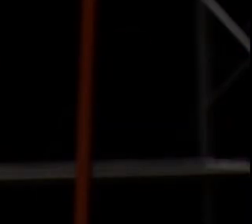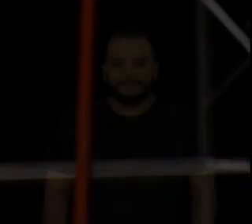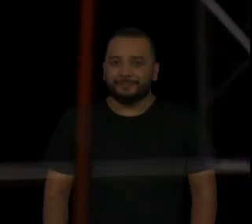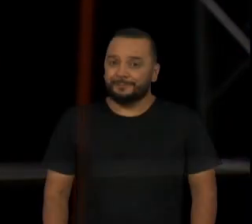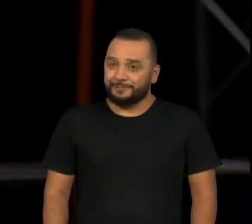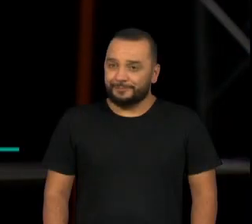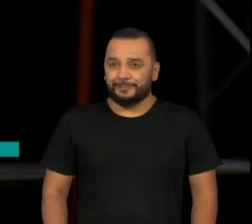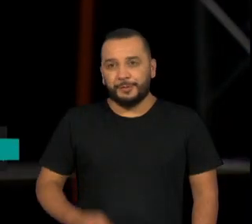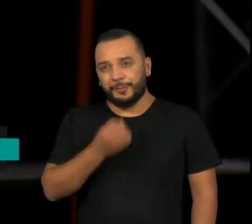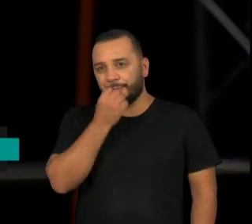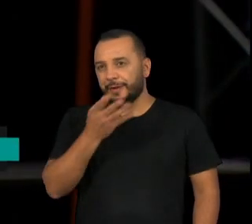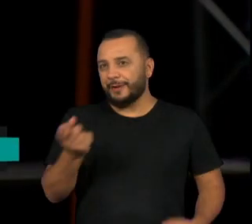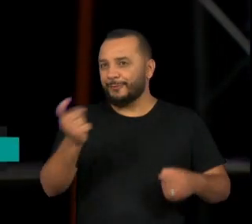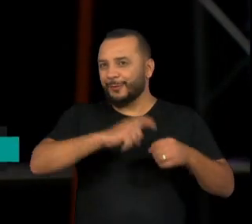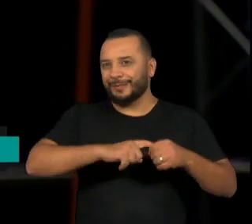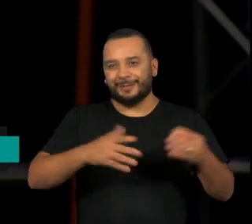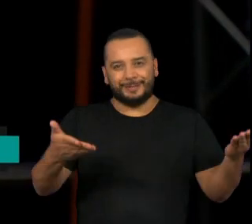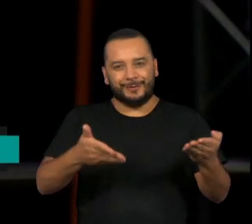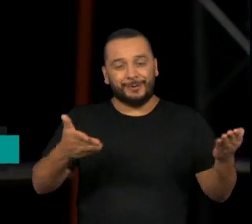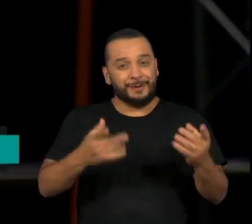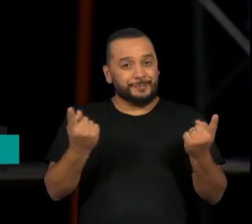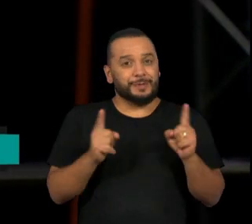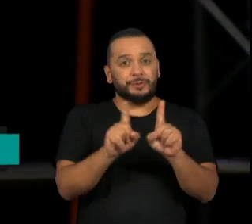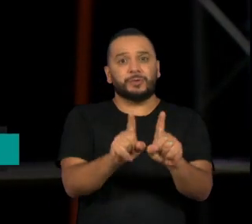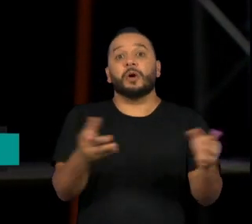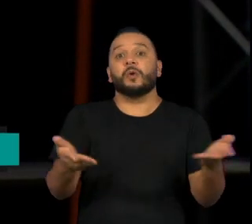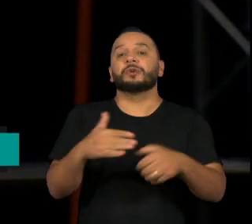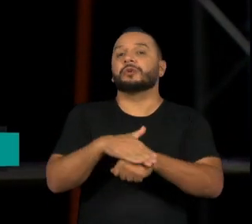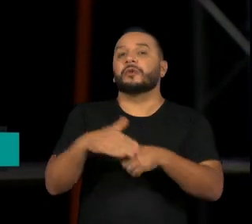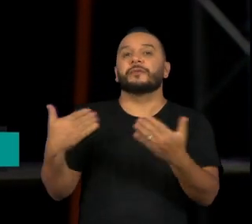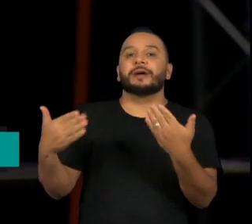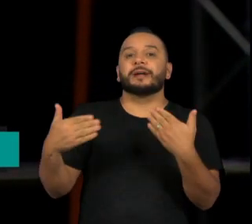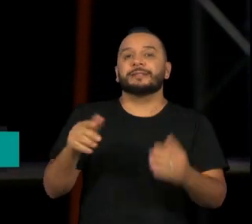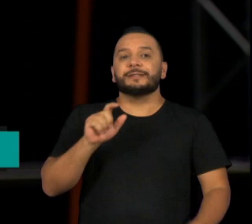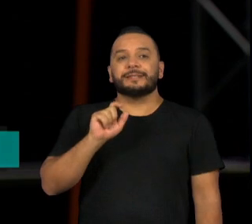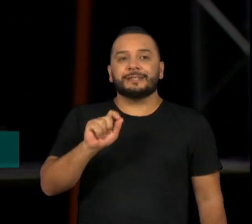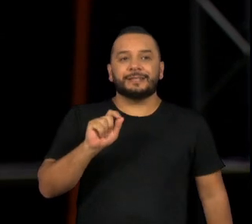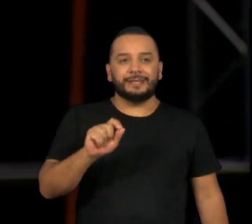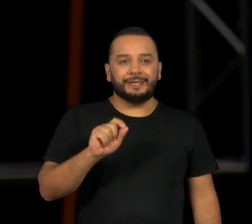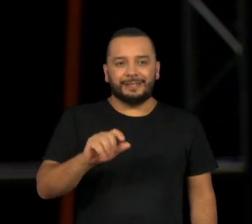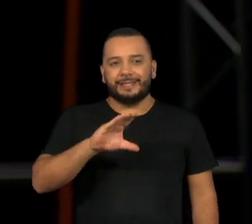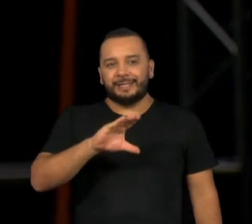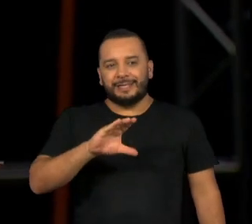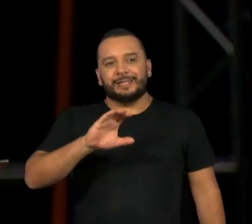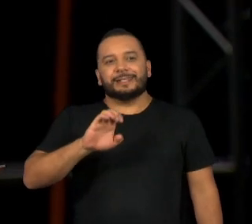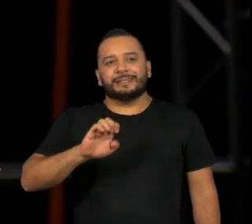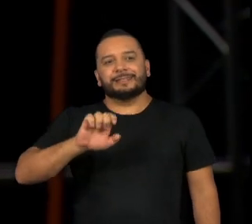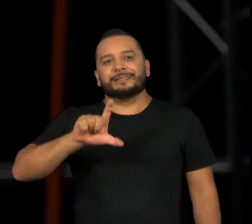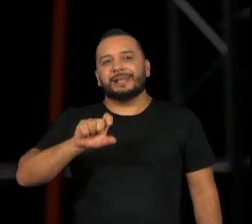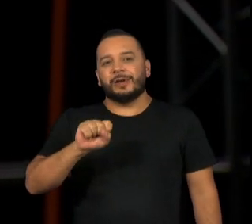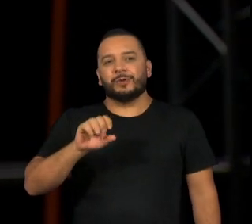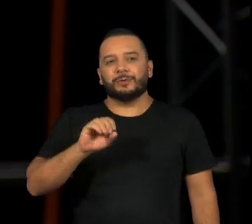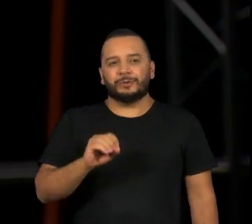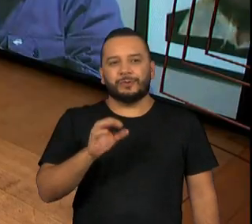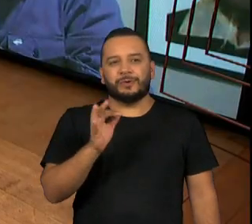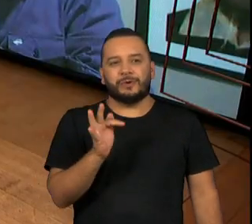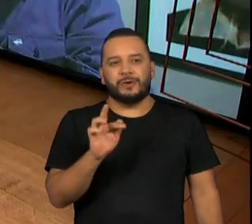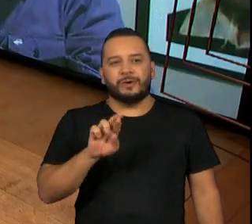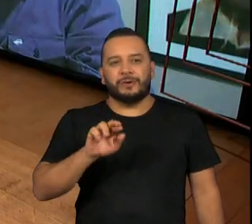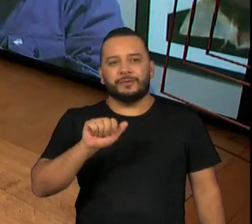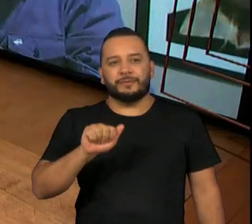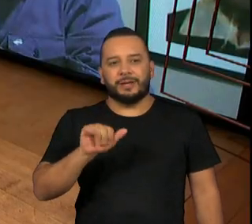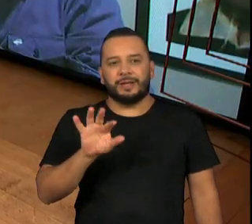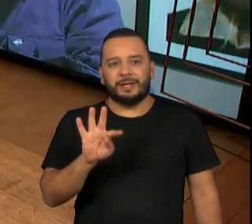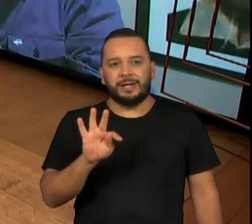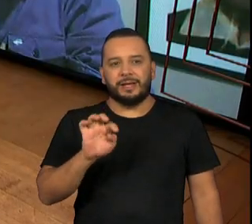Muito bem, voltamos com o Persona e hoje quem conversa com a gente é Celso Frateschi. Celso, retomando a nossa conversa, o que